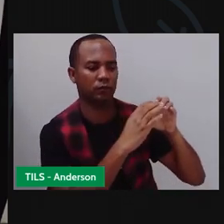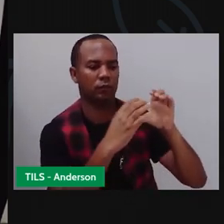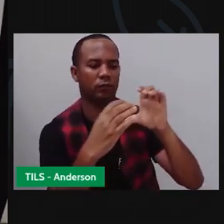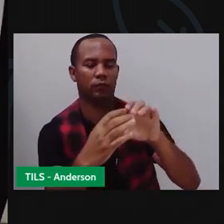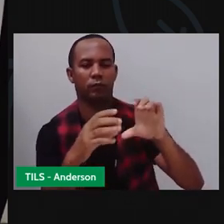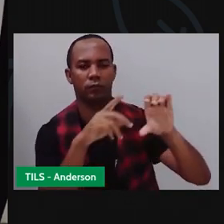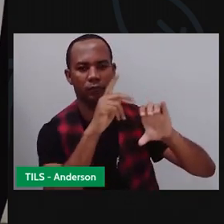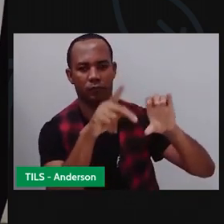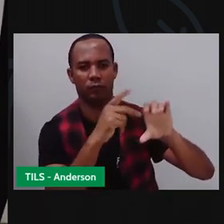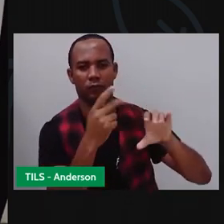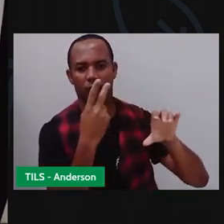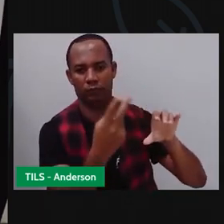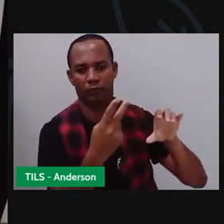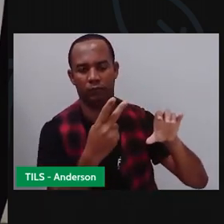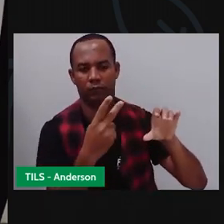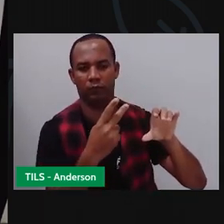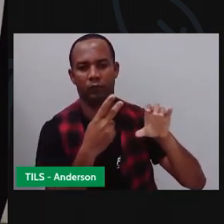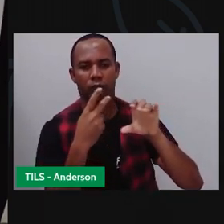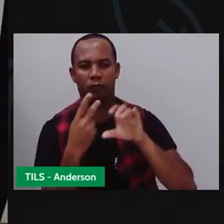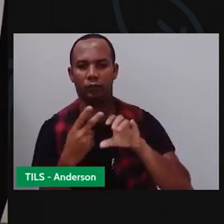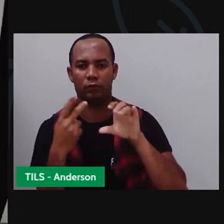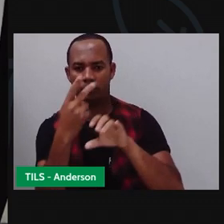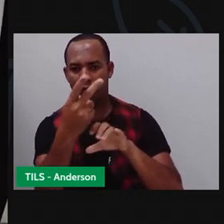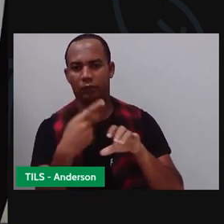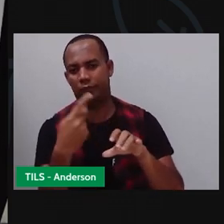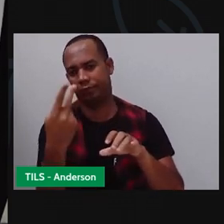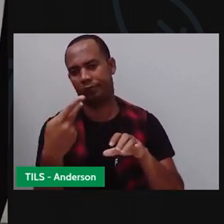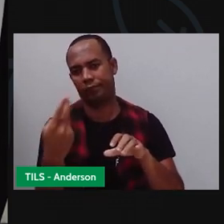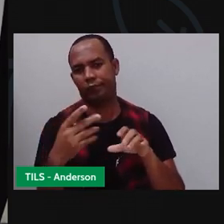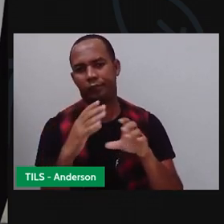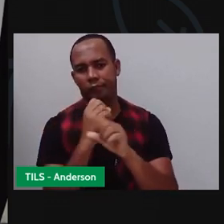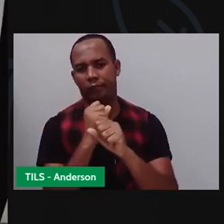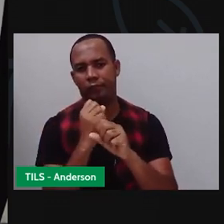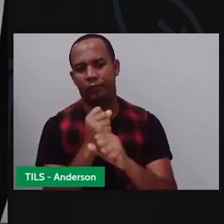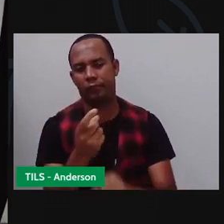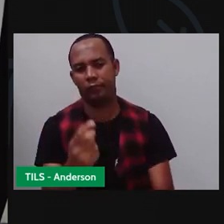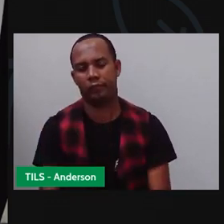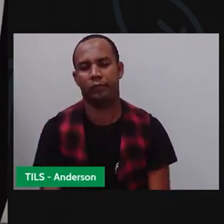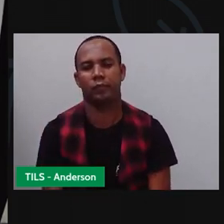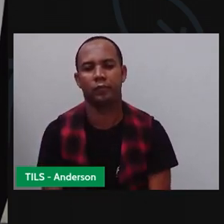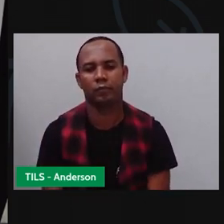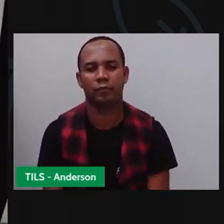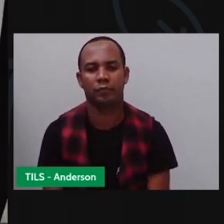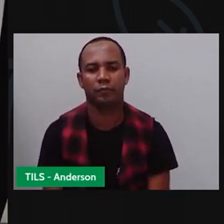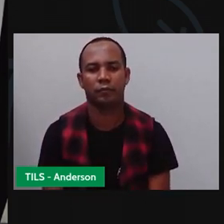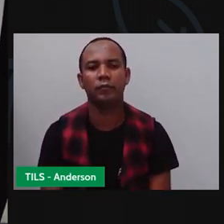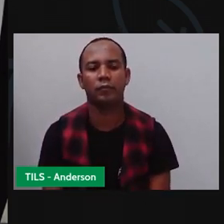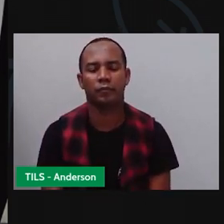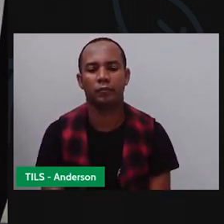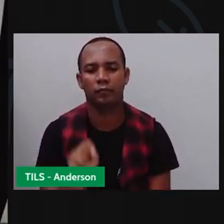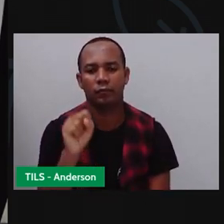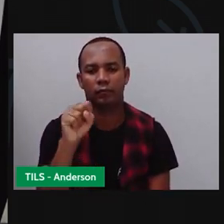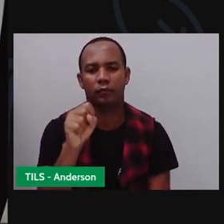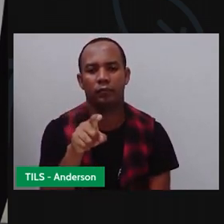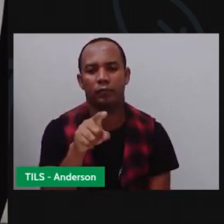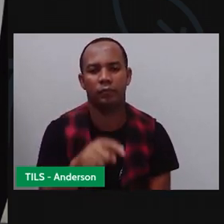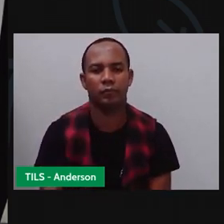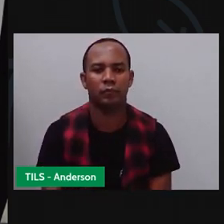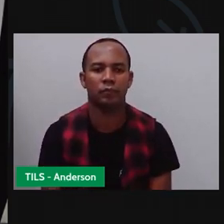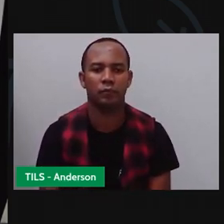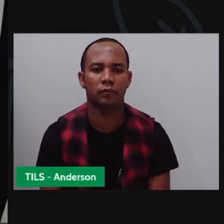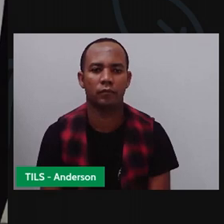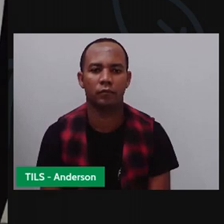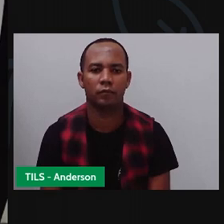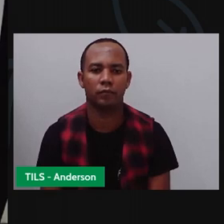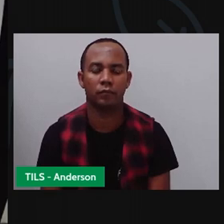Seis. Então, eu posso tanto somar. Posso aqui, ó. Somar, não é isso? Assim. Não posso? Como eu posso simplesmente